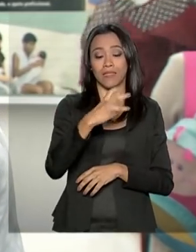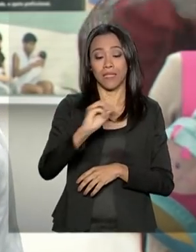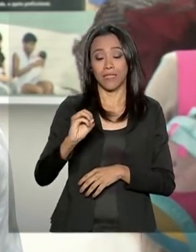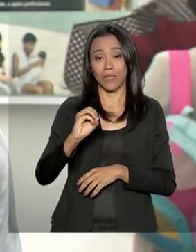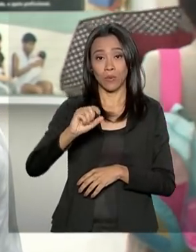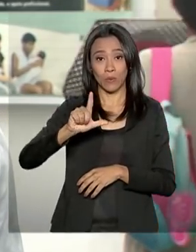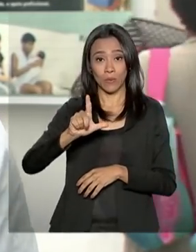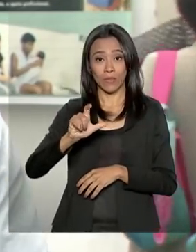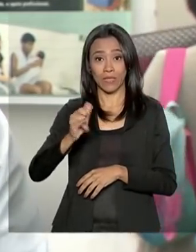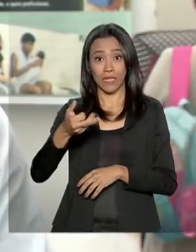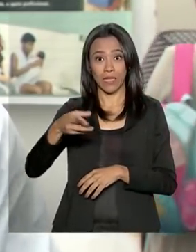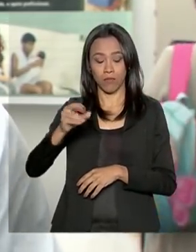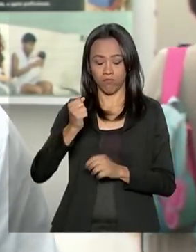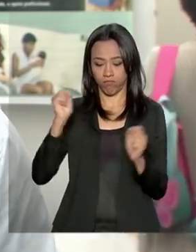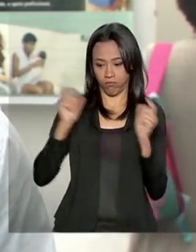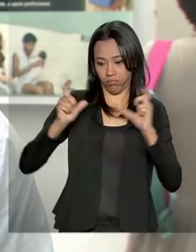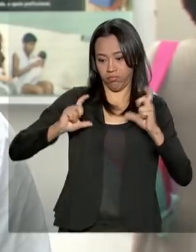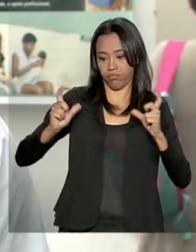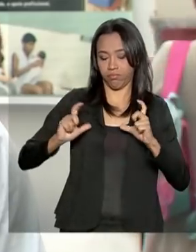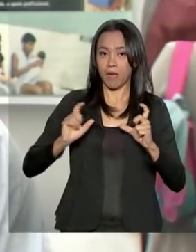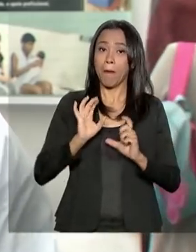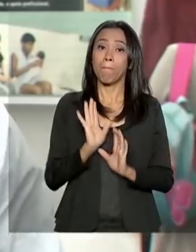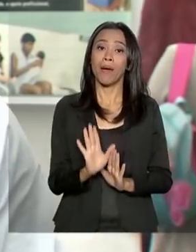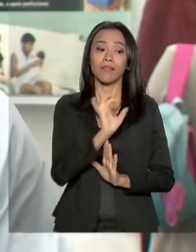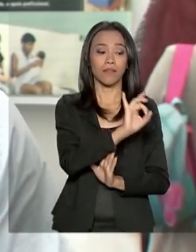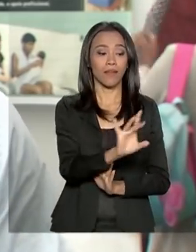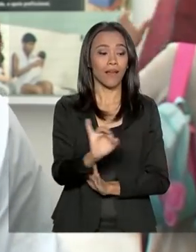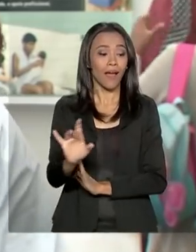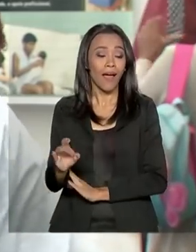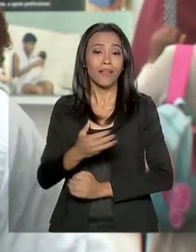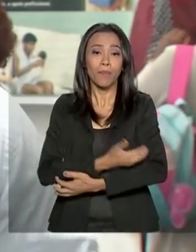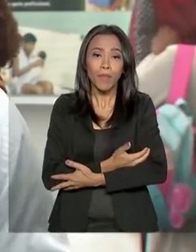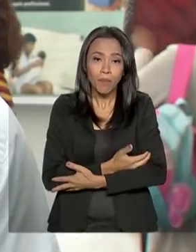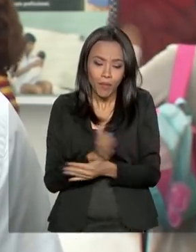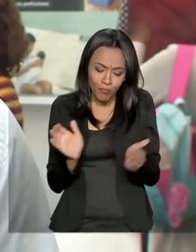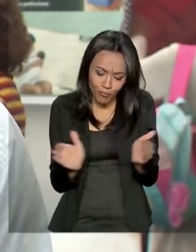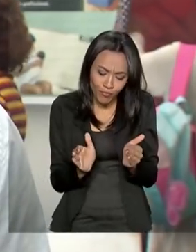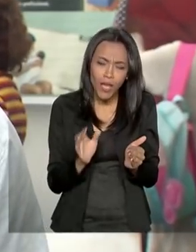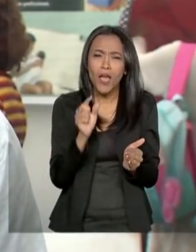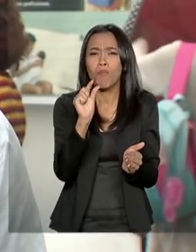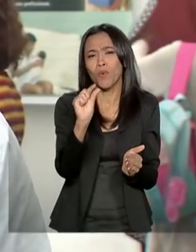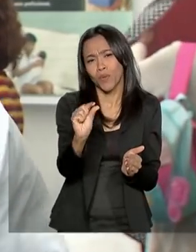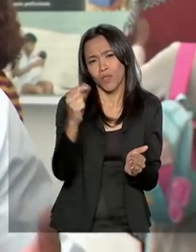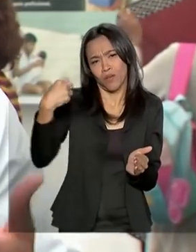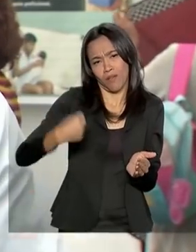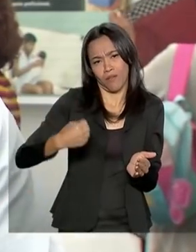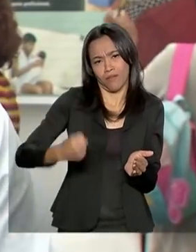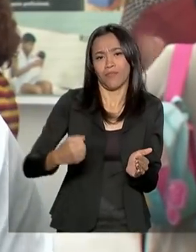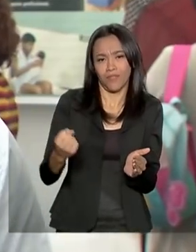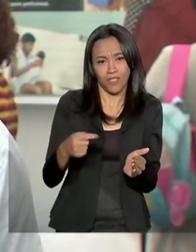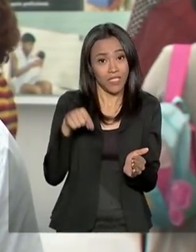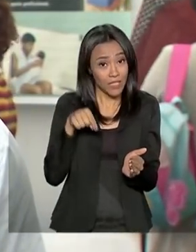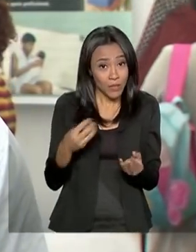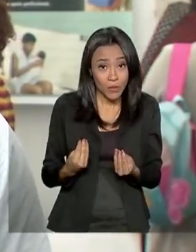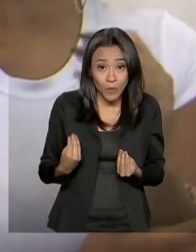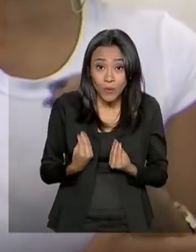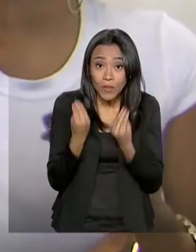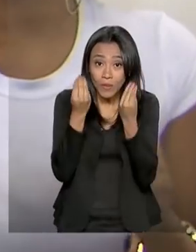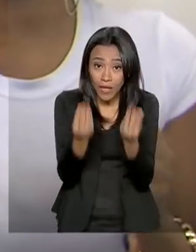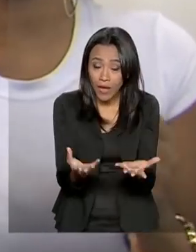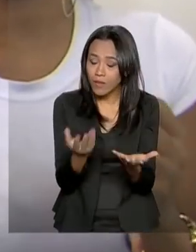número pode assustar um pouco, mas cada bebê prematuro precisa de bem pouquinho. E aí, qualquer quantidade doada faz toda a diferença.